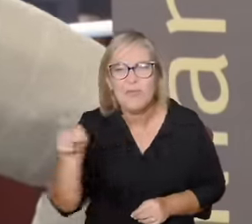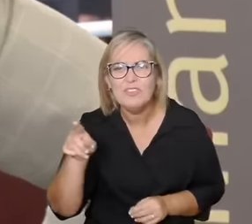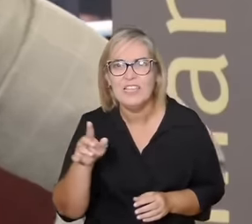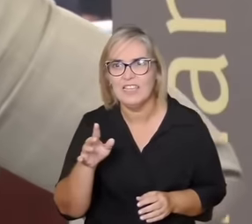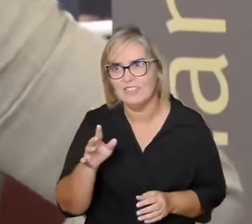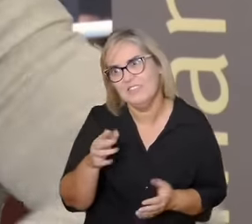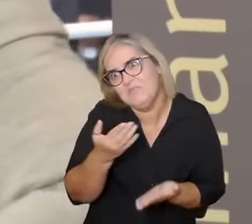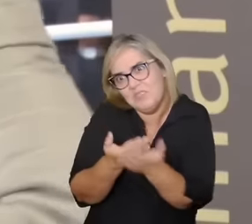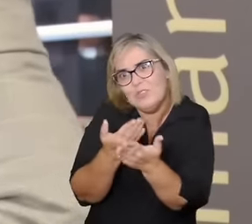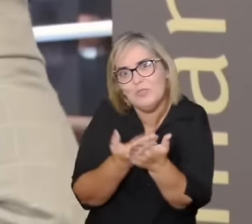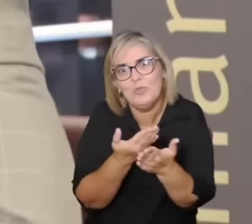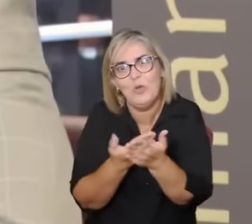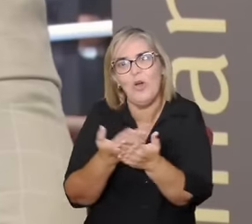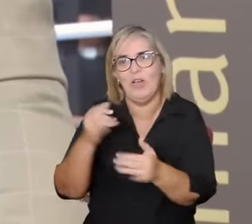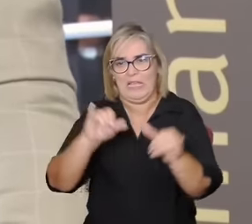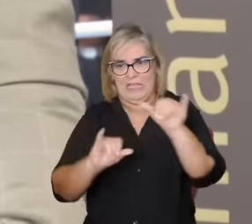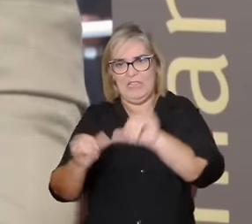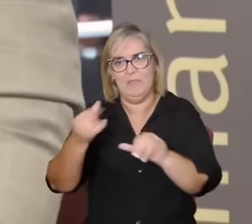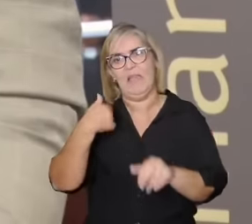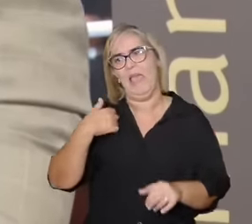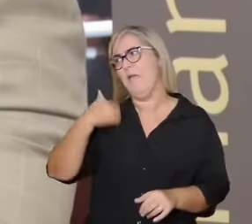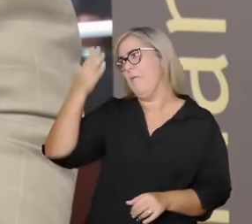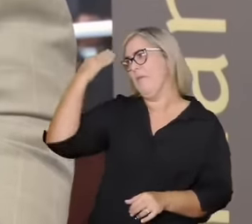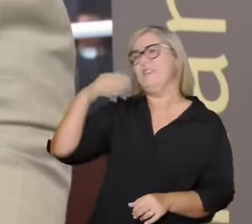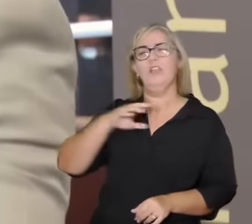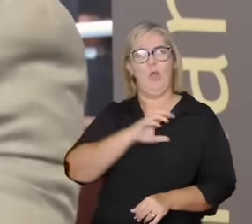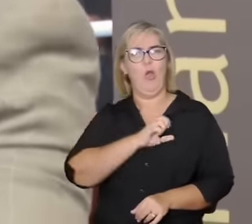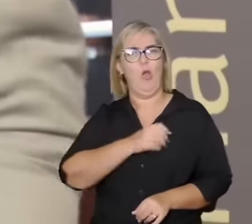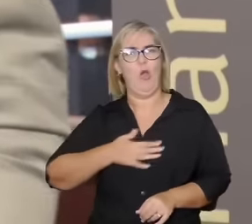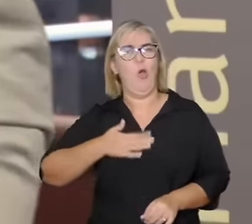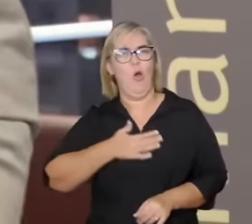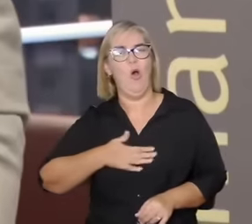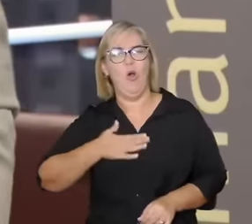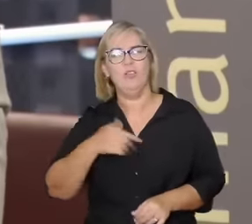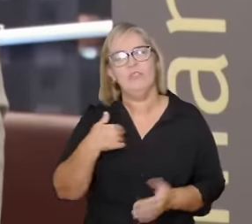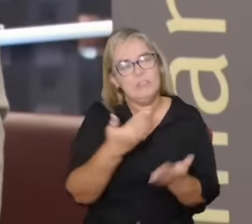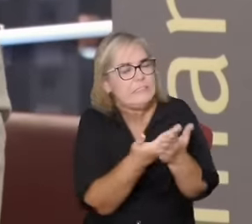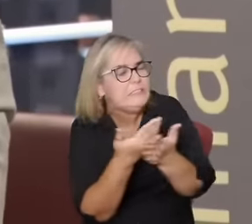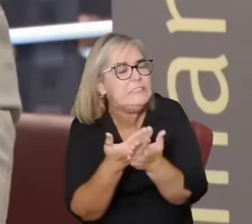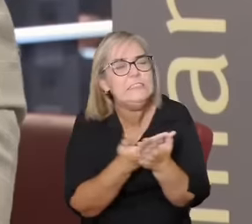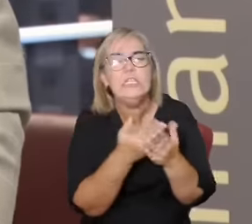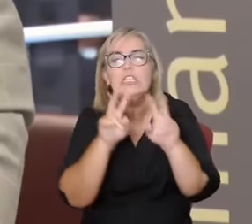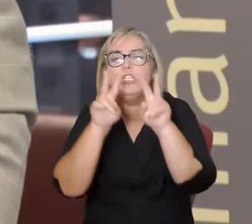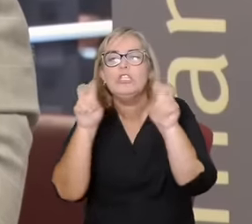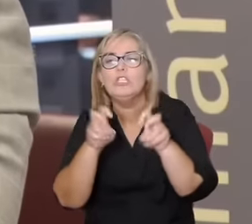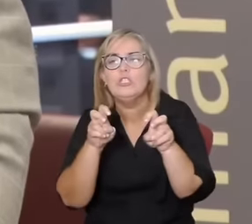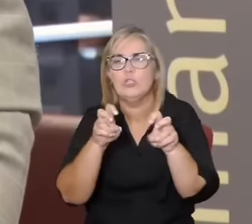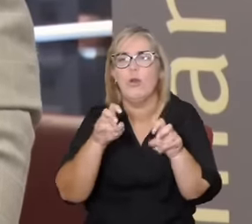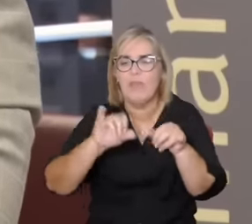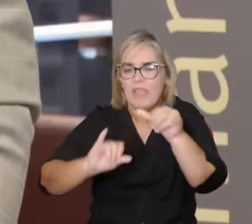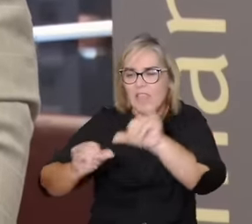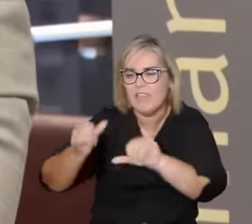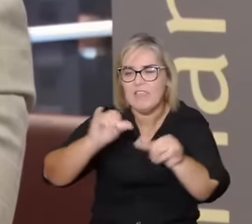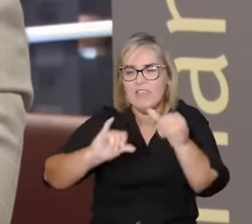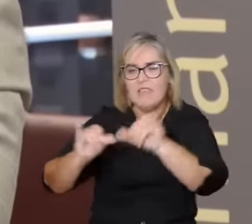de química na minha adolescência eu acabo de vez em quando por lá estudar um pouco daquelas coisas